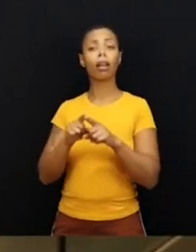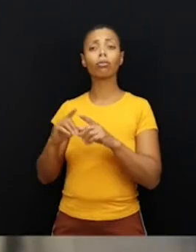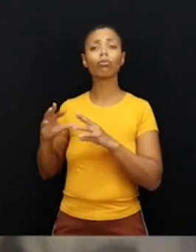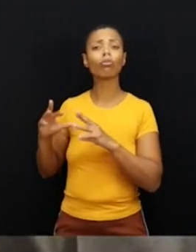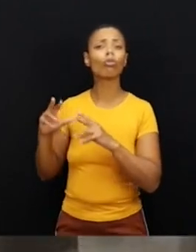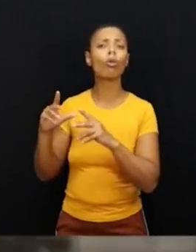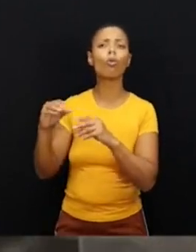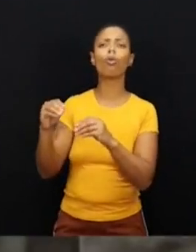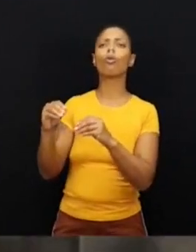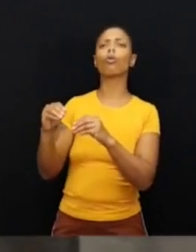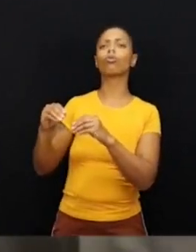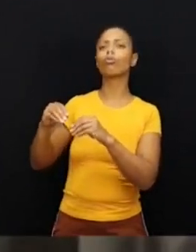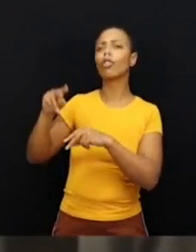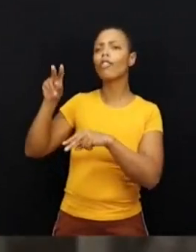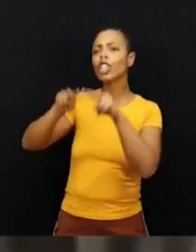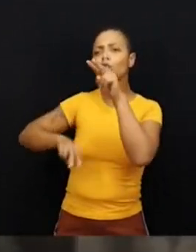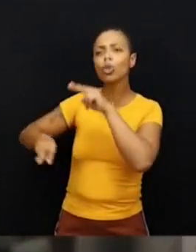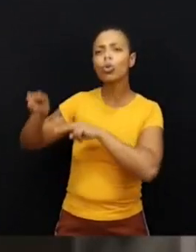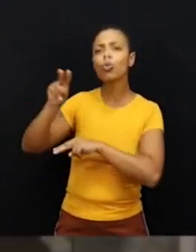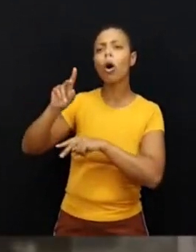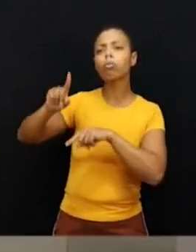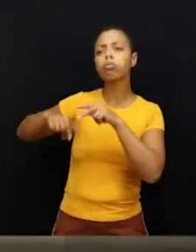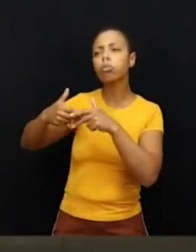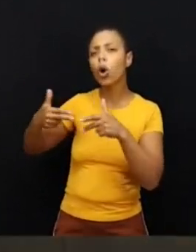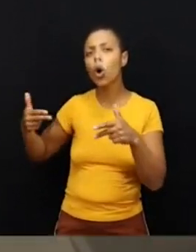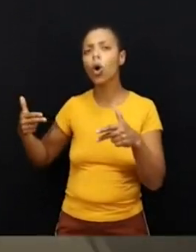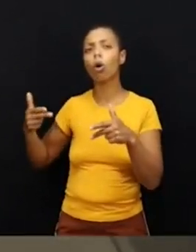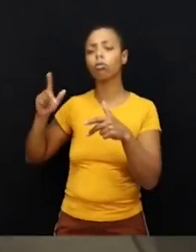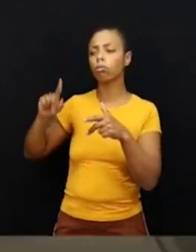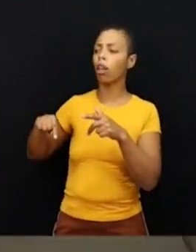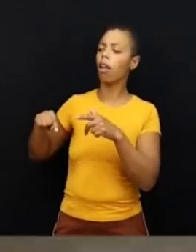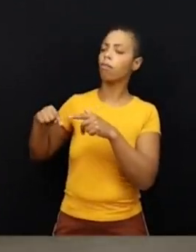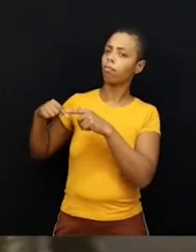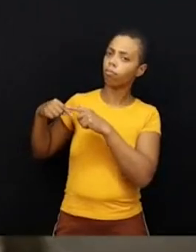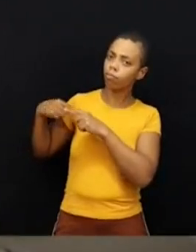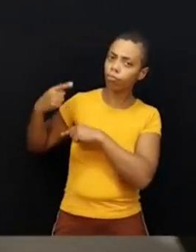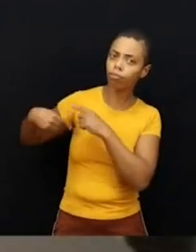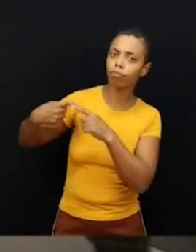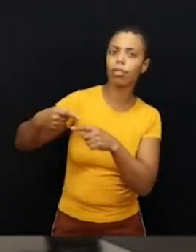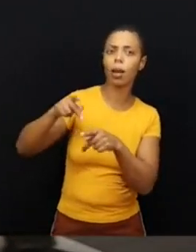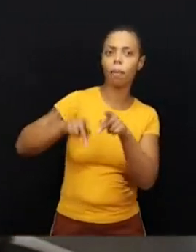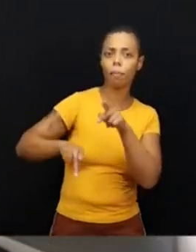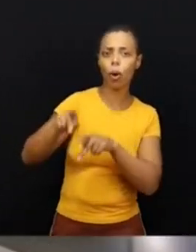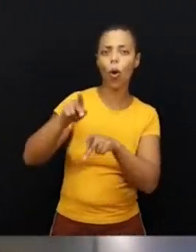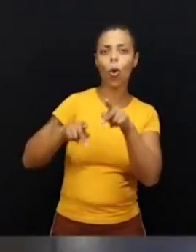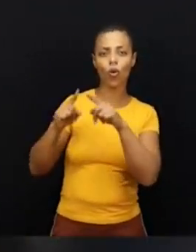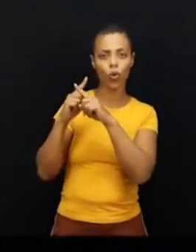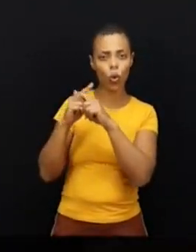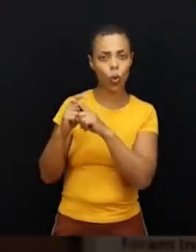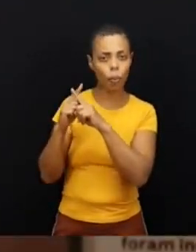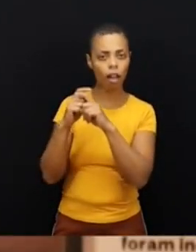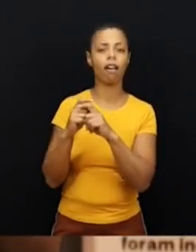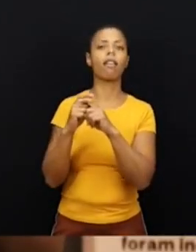visual que descende do povo yorubá,